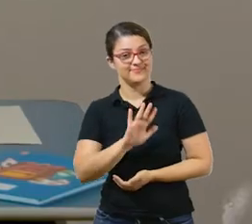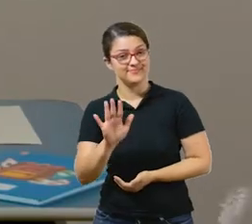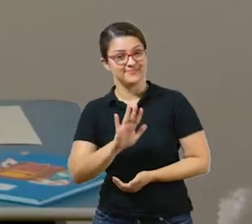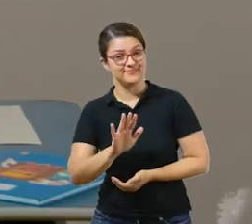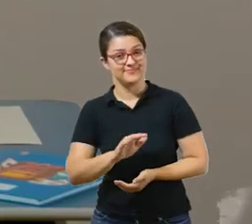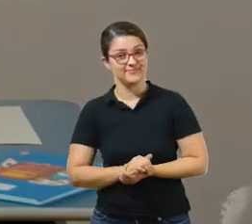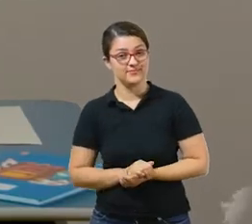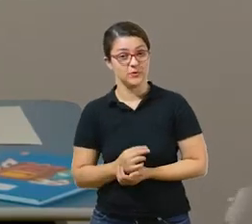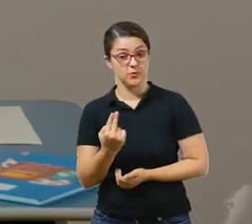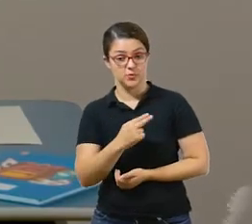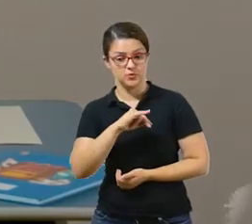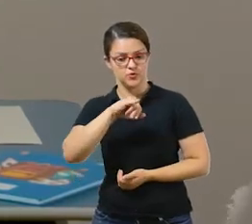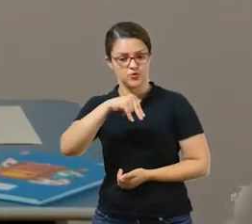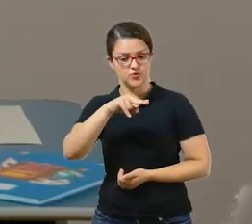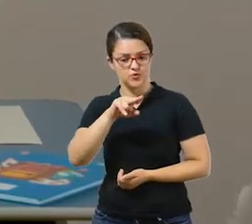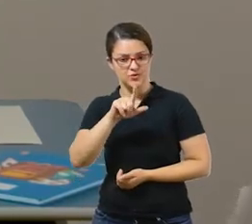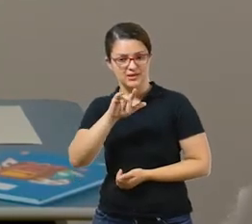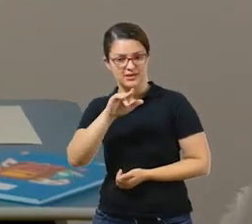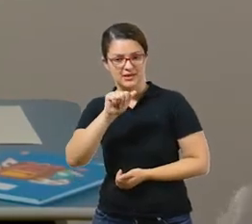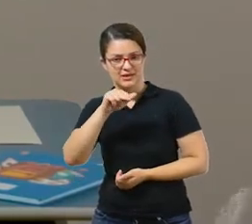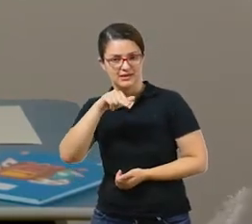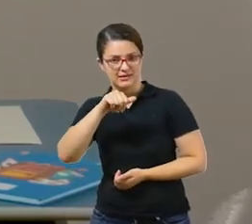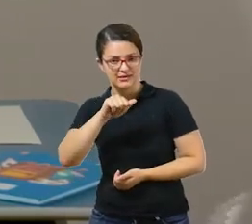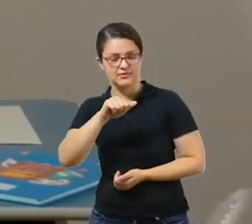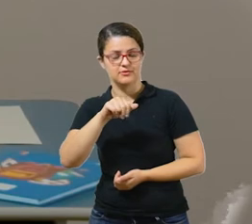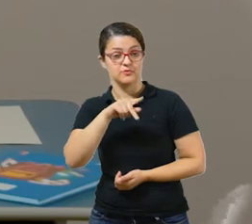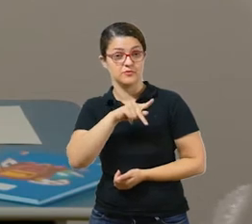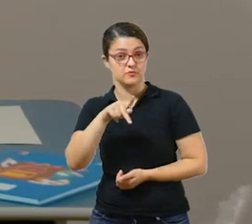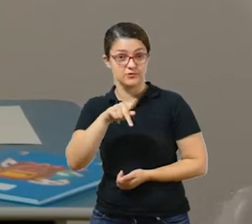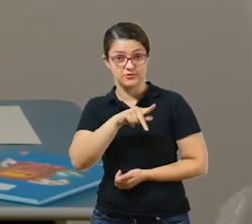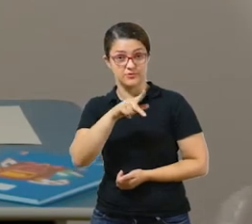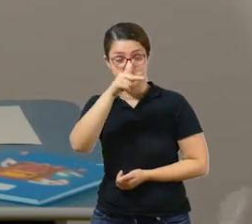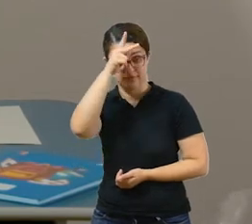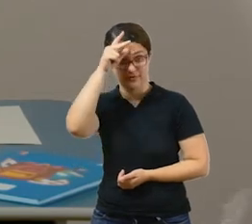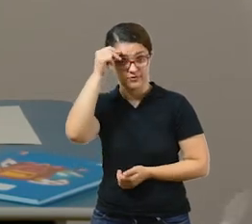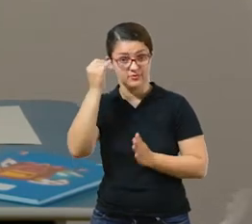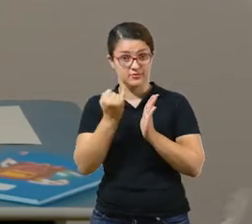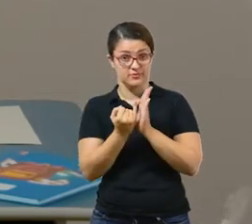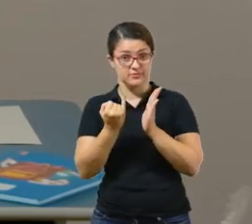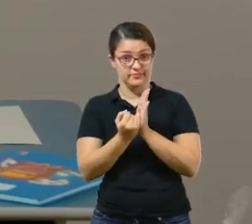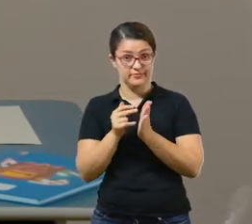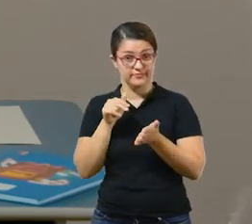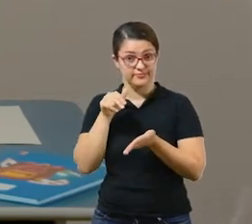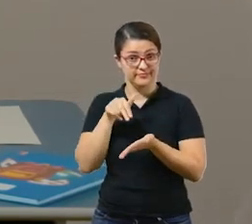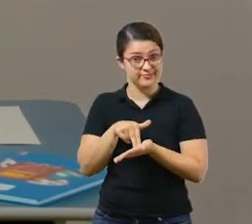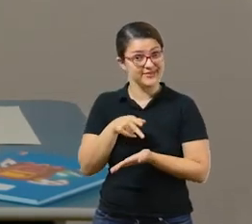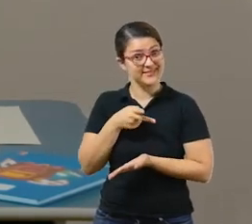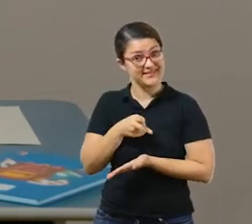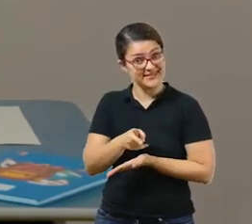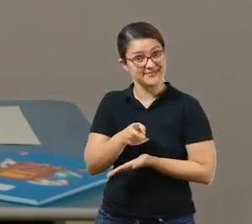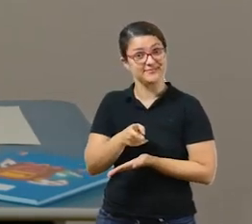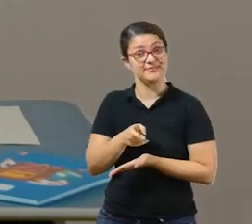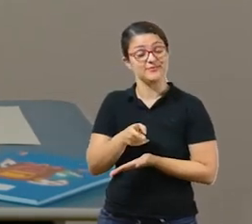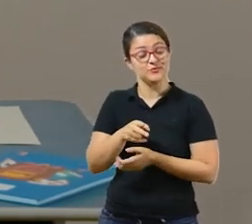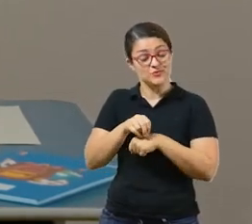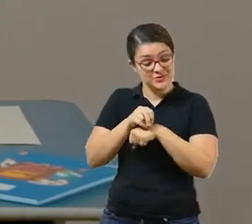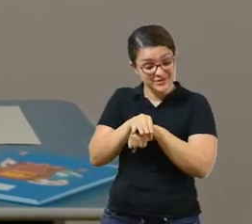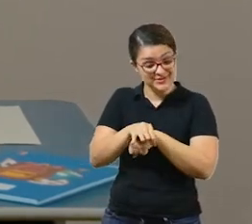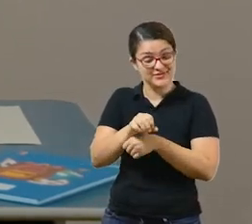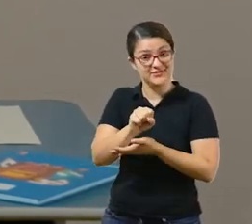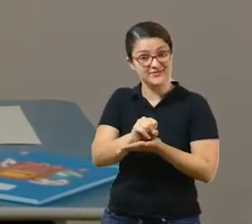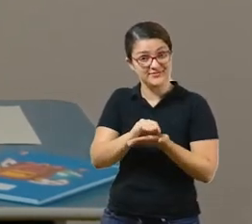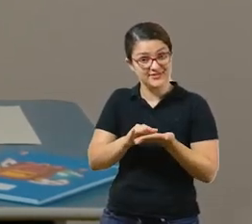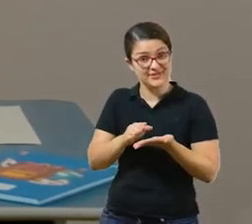Olá, meu nome é Juliana, sou professora do município de Itapevi e estou aqui, como sempre, trazendo